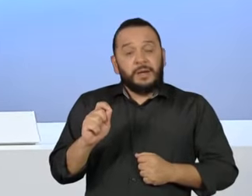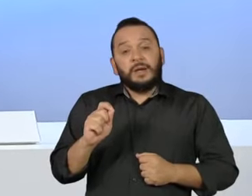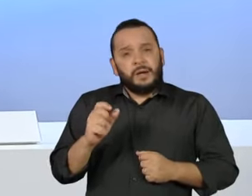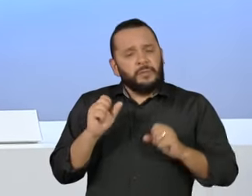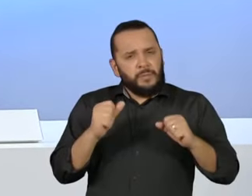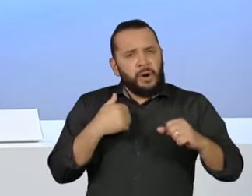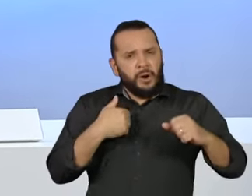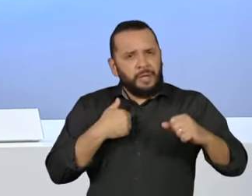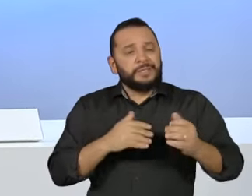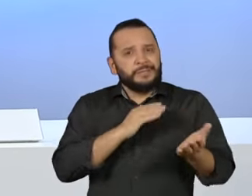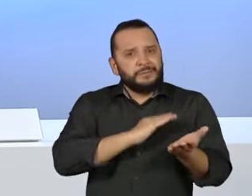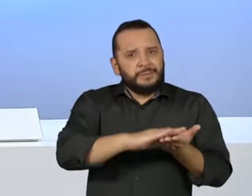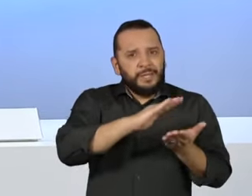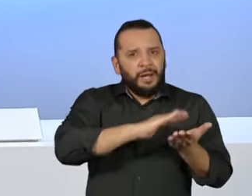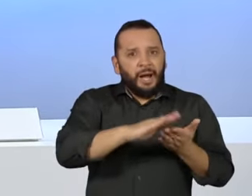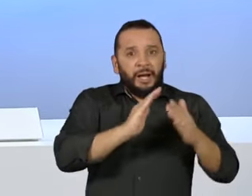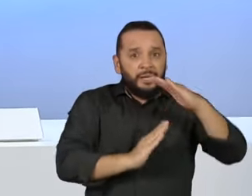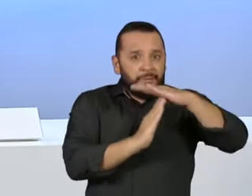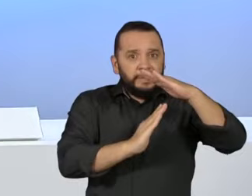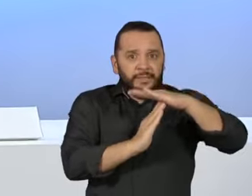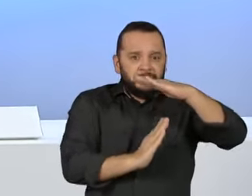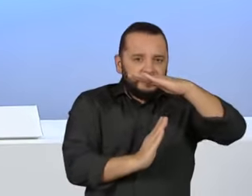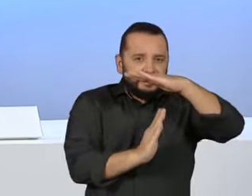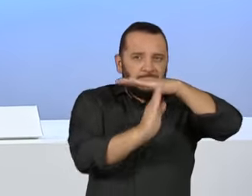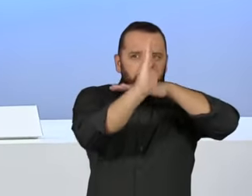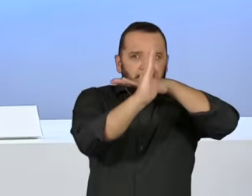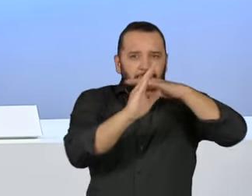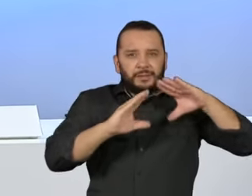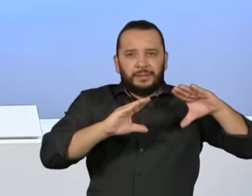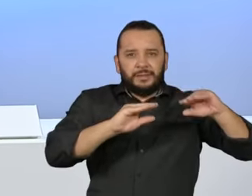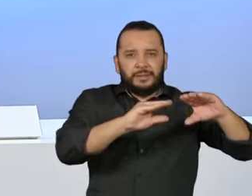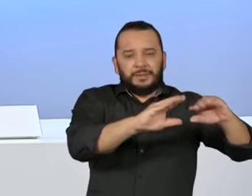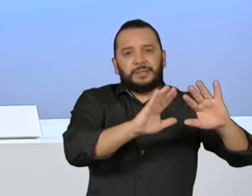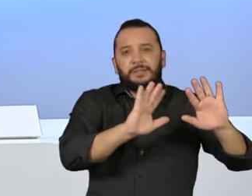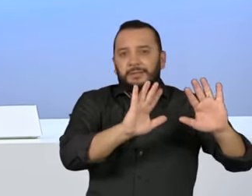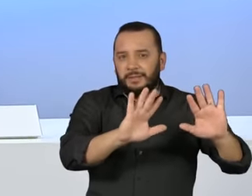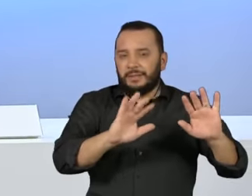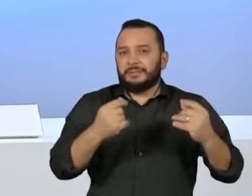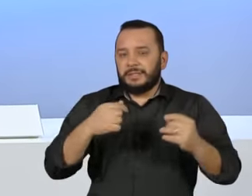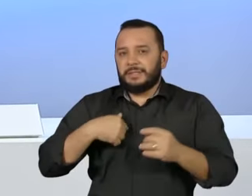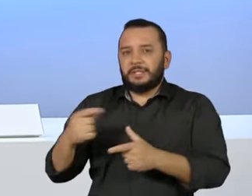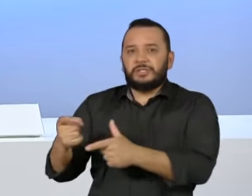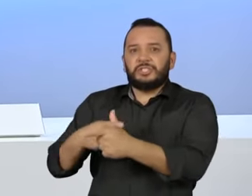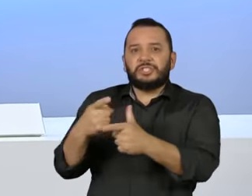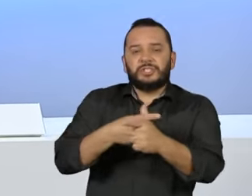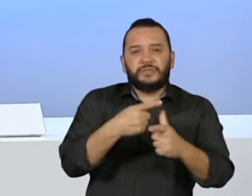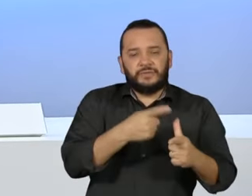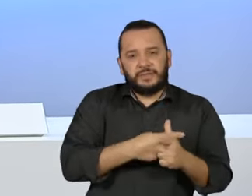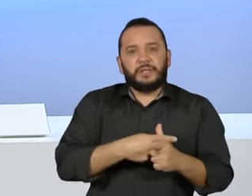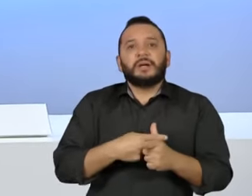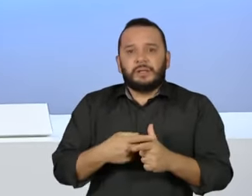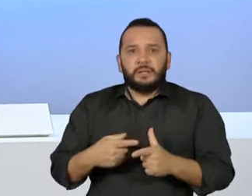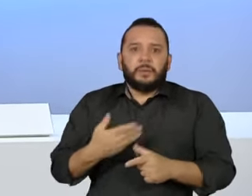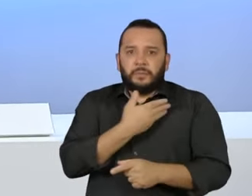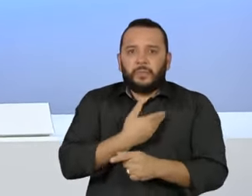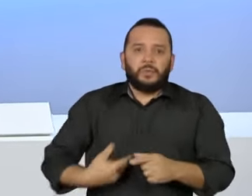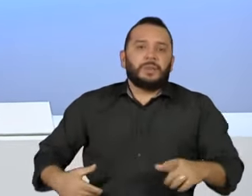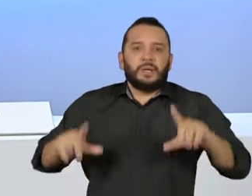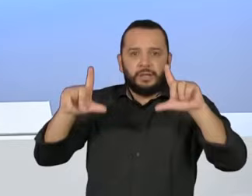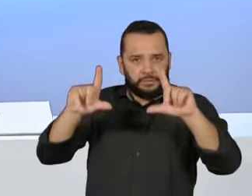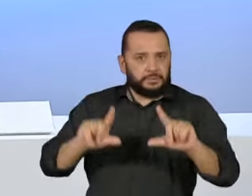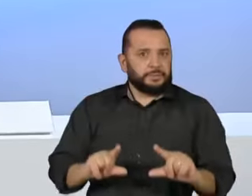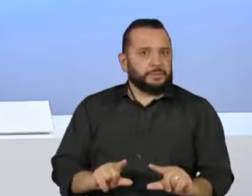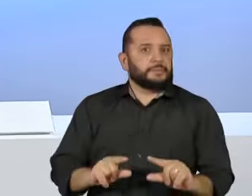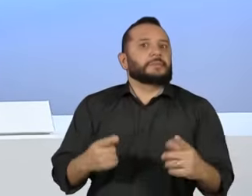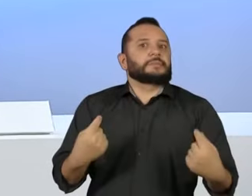nisso, desde que se tenha uma redução da dívida pública. E eu queria ouvir a